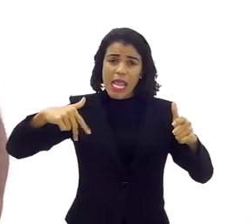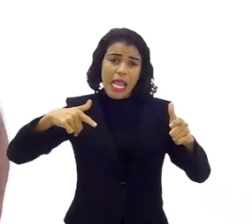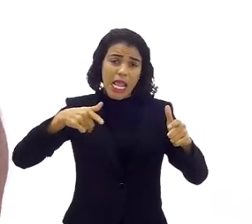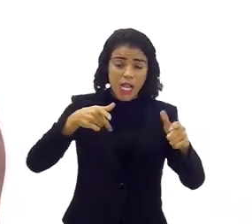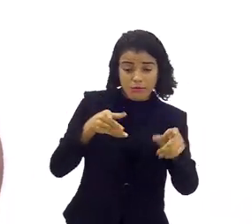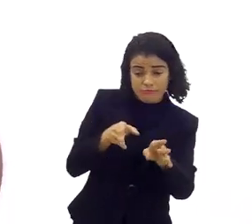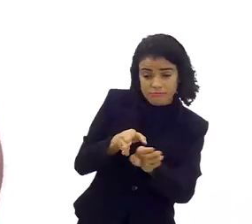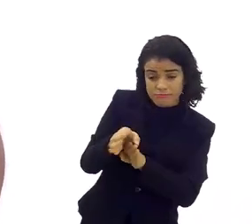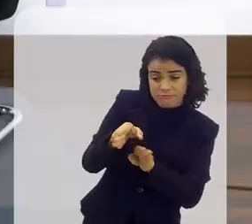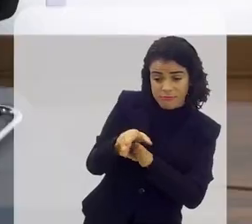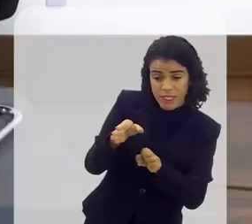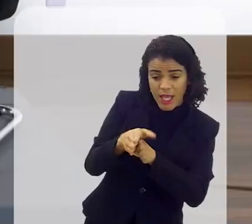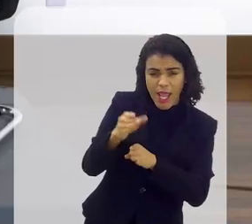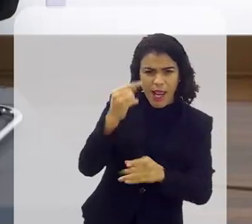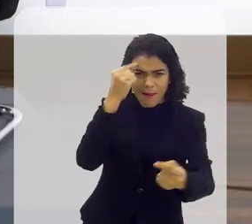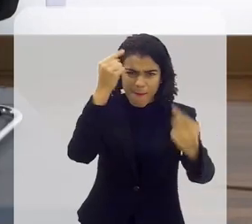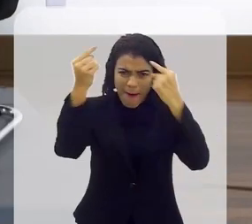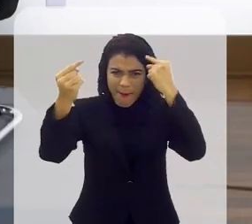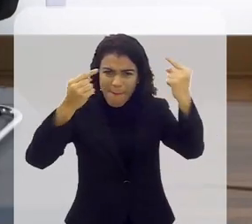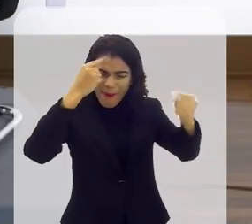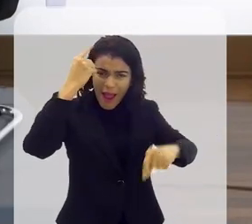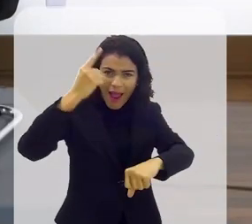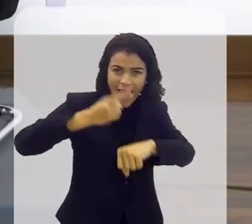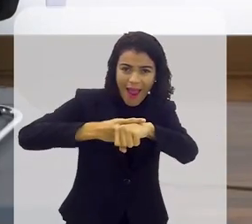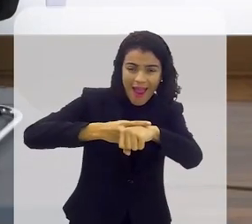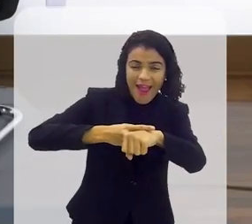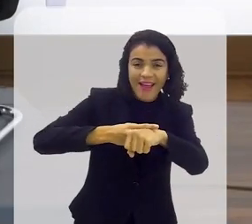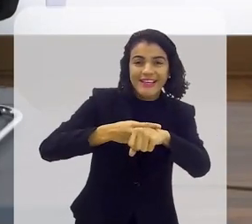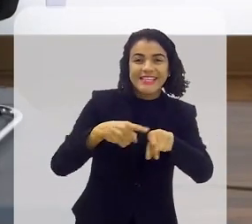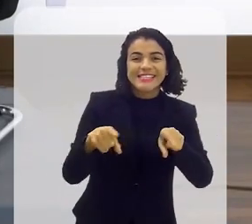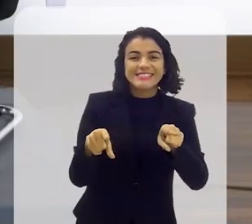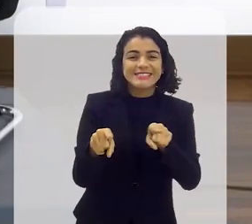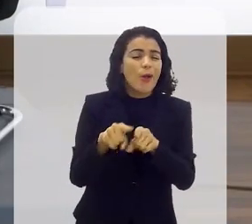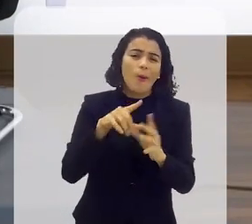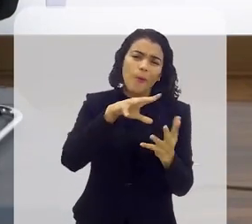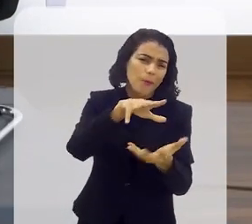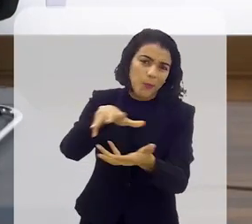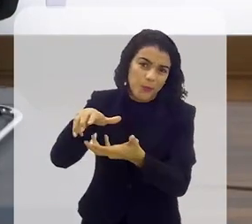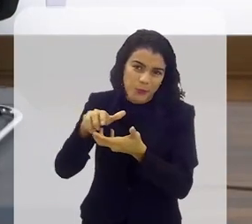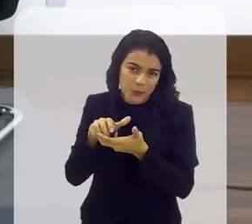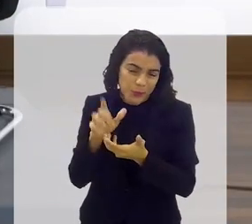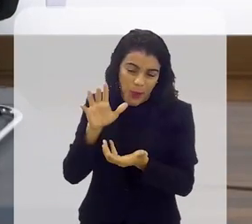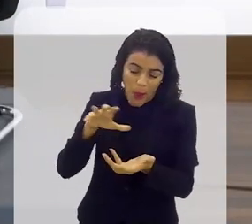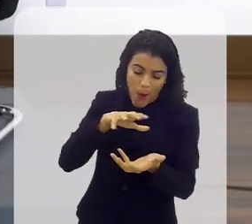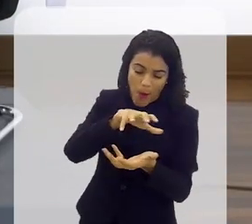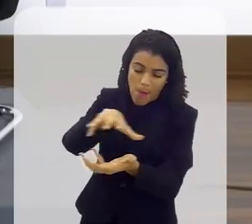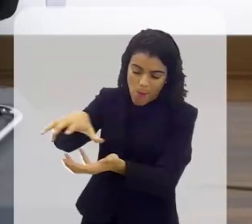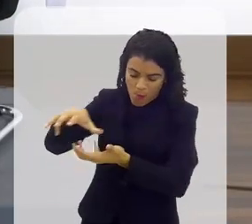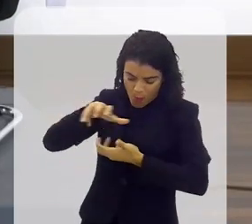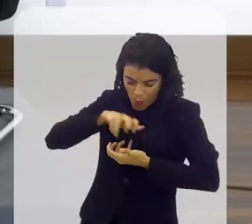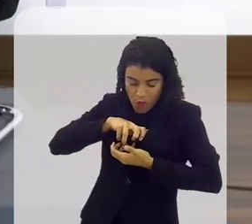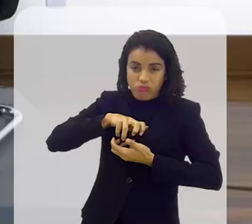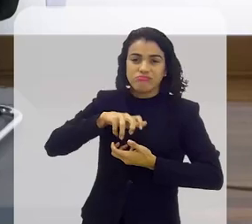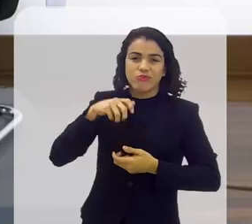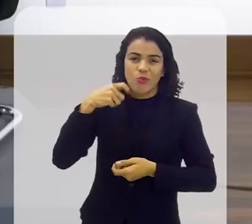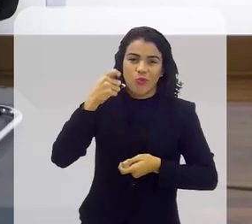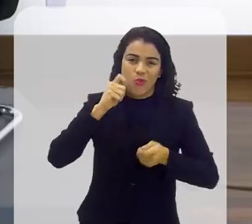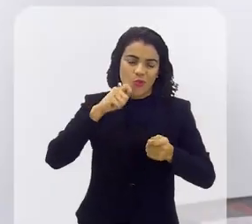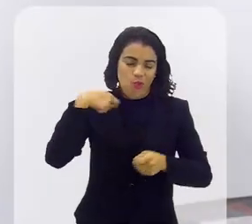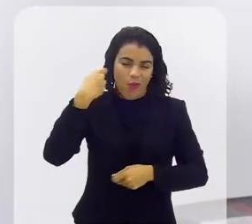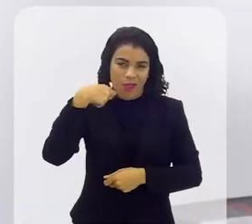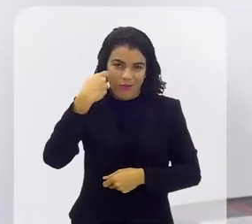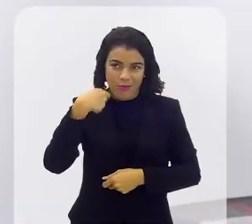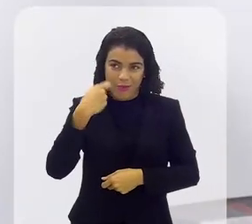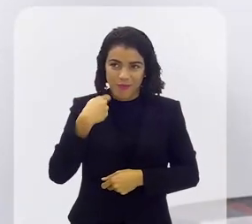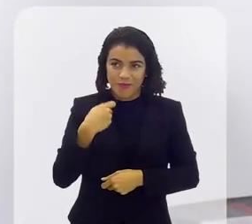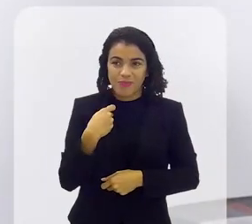ele improvisa ele improvisa ele é o mundo é o planeta do ator eu gosto muito quando fala